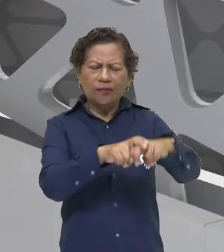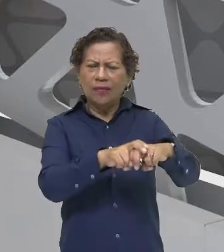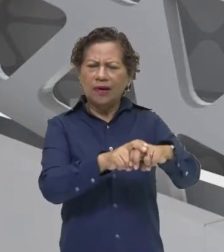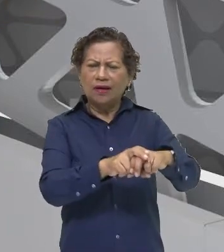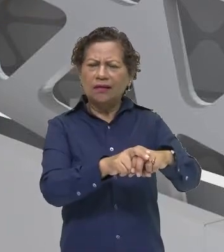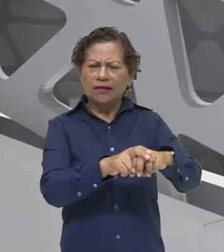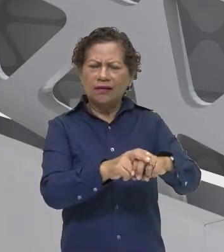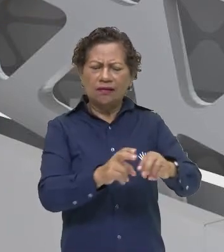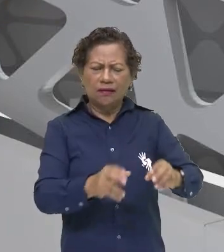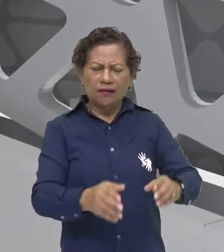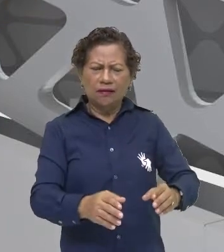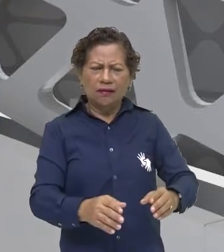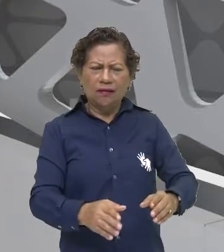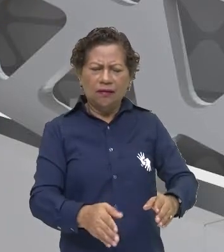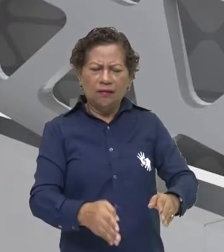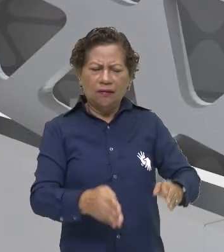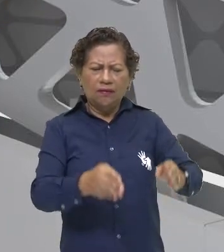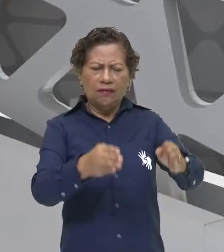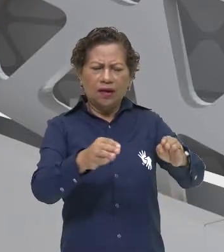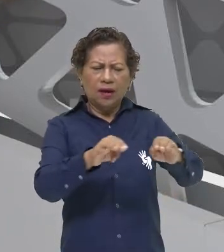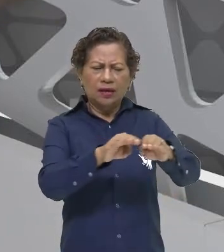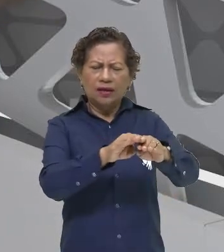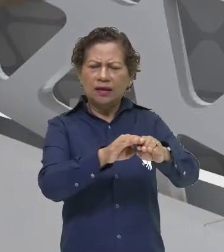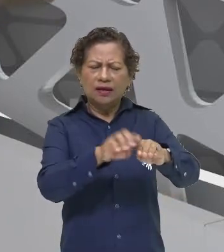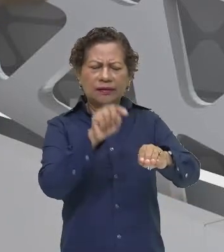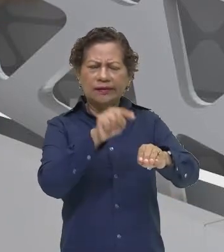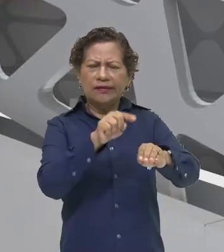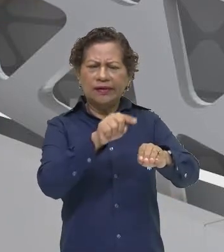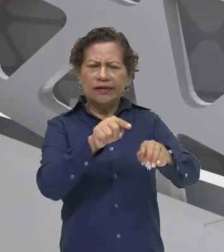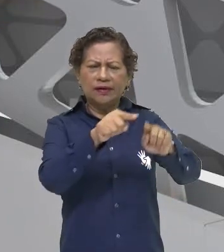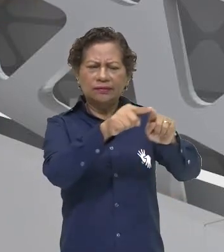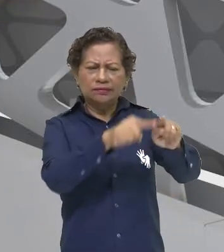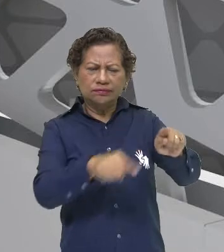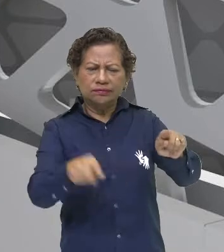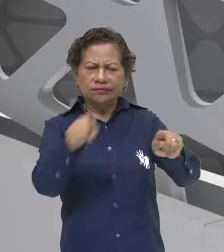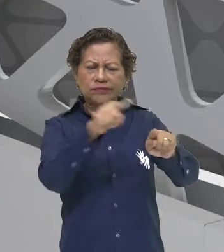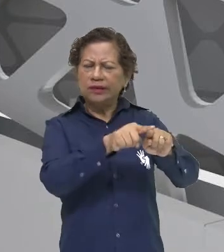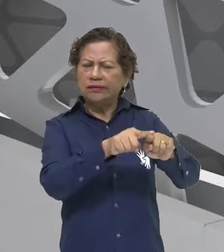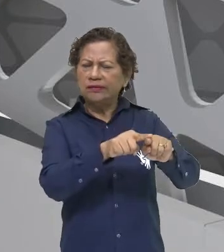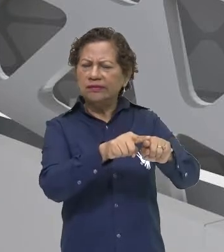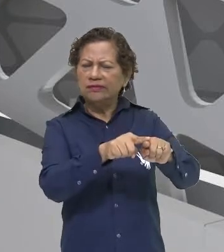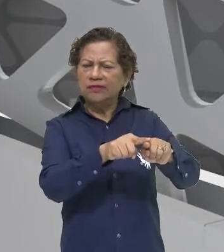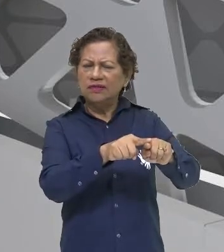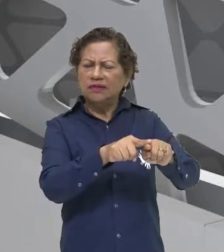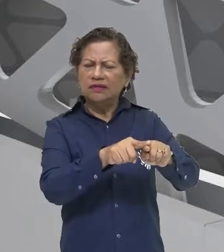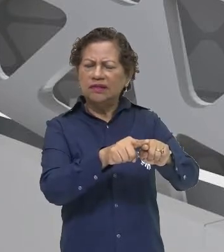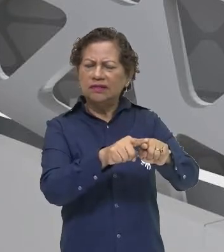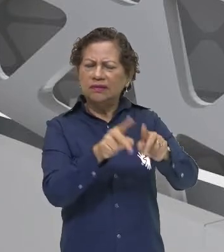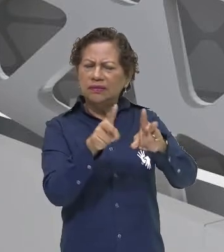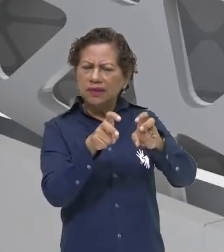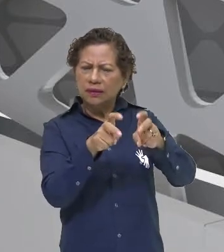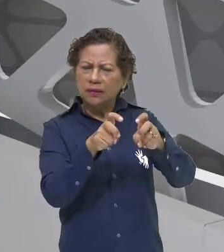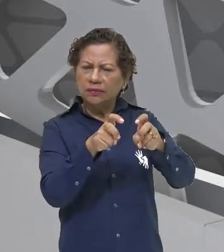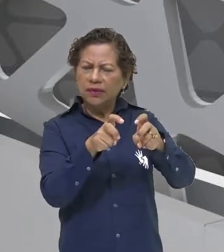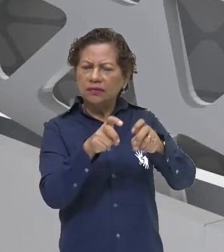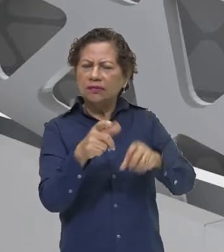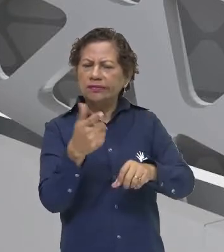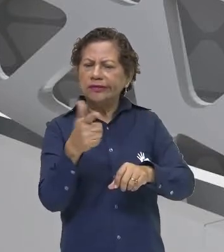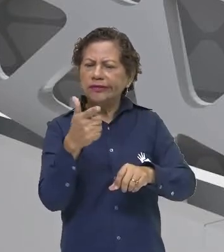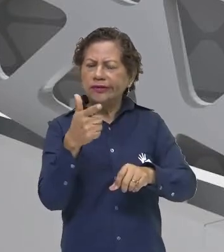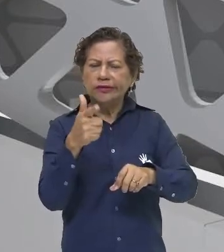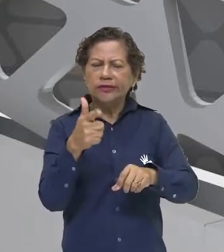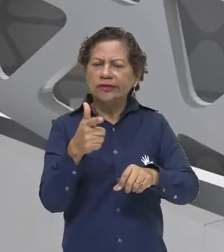banco. Dois objetos que não estão interligados, mas que têm a sua